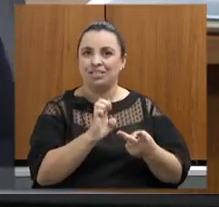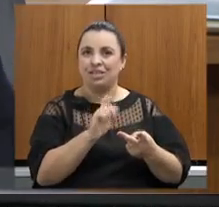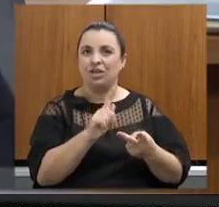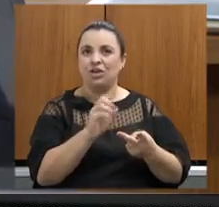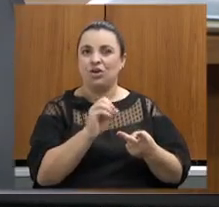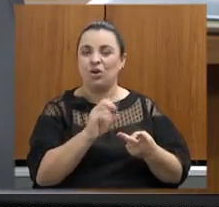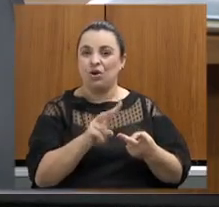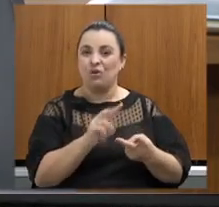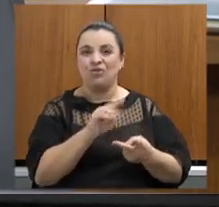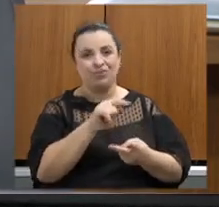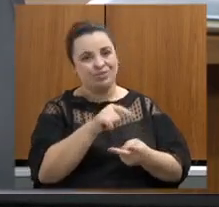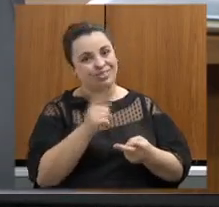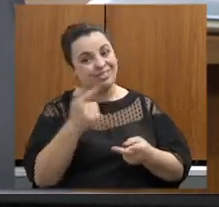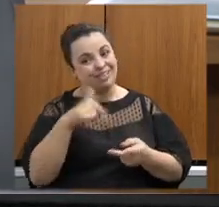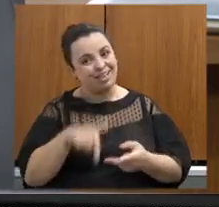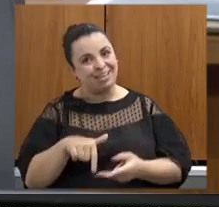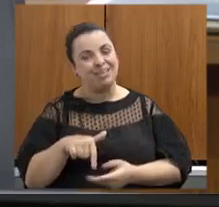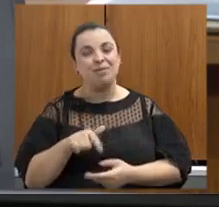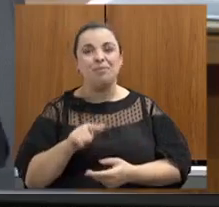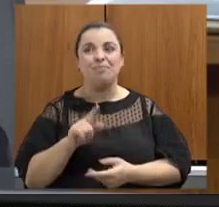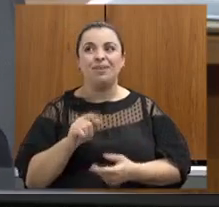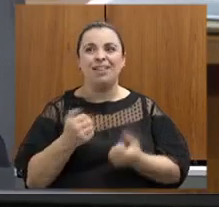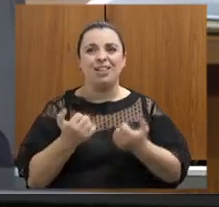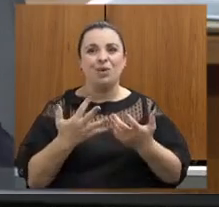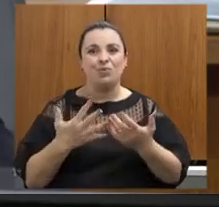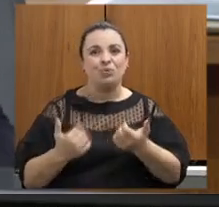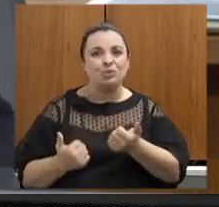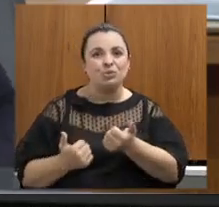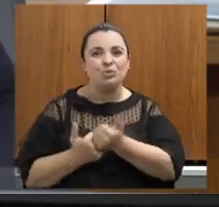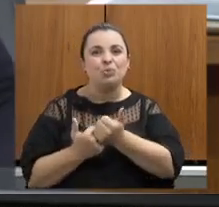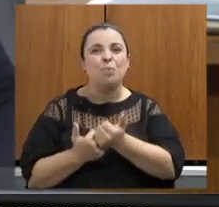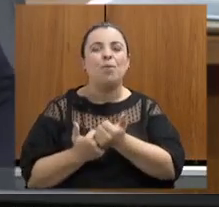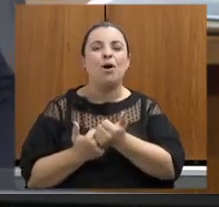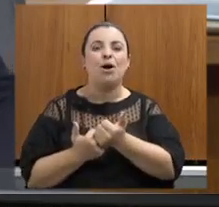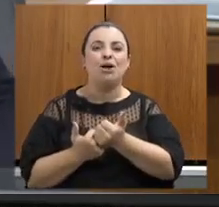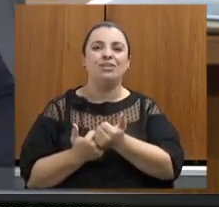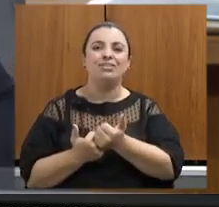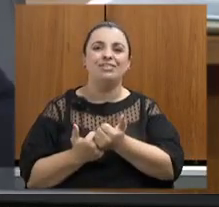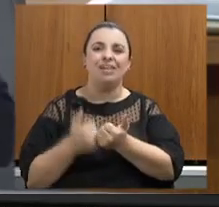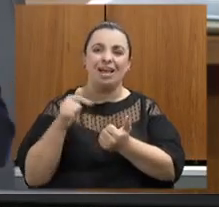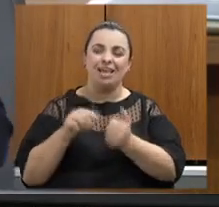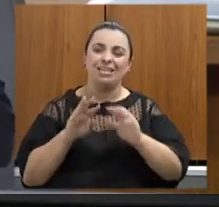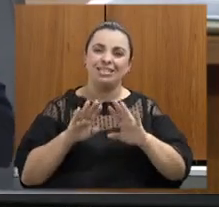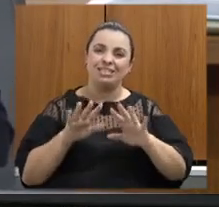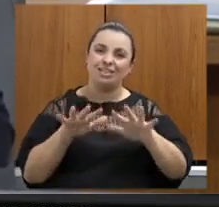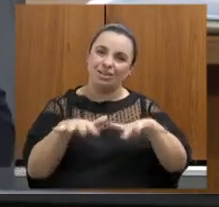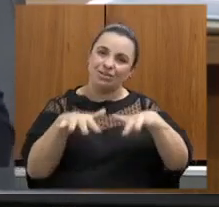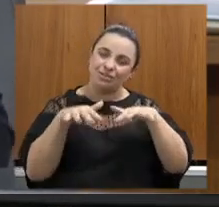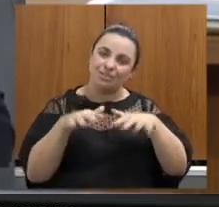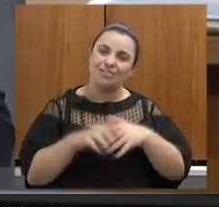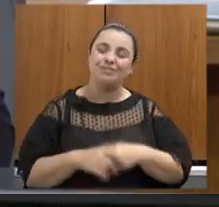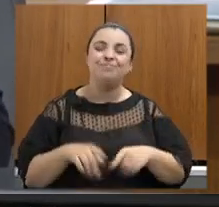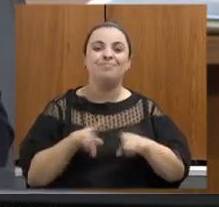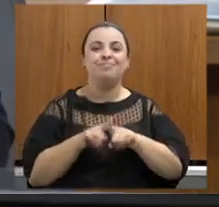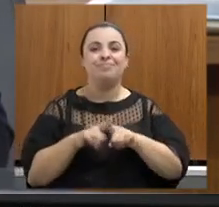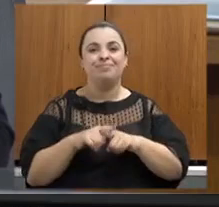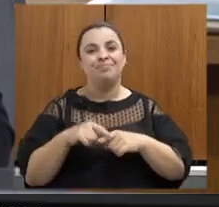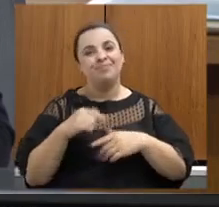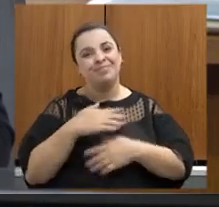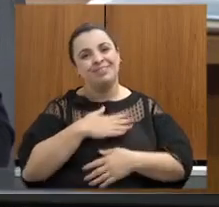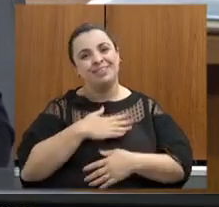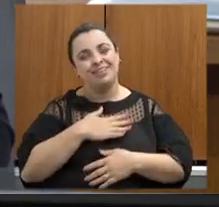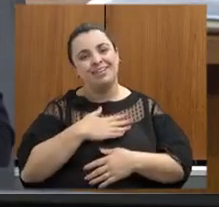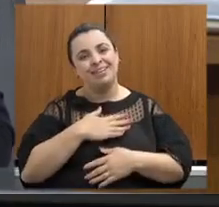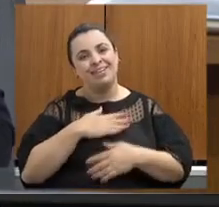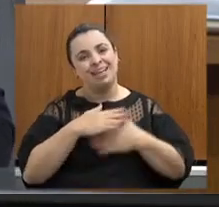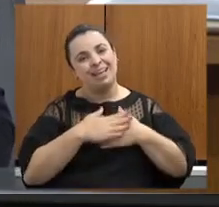para dar o suporte a essa audiência e de uma forma muito carinhosa eu quero cumprimentar a secretária Maria